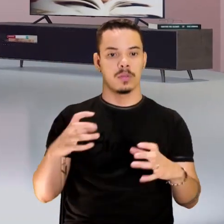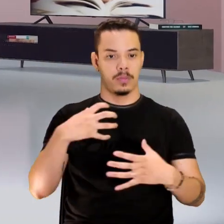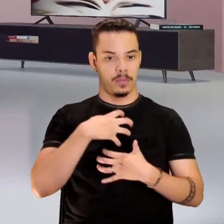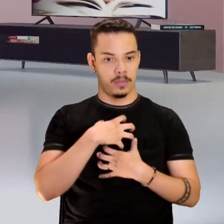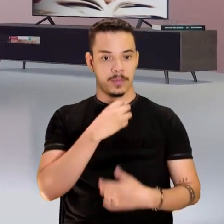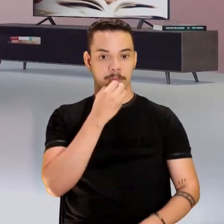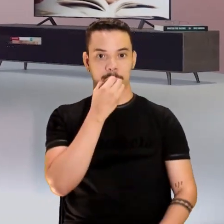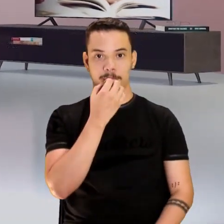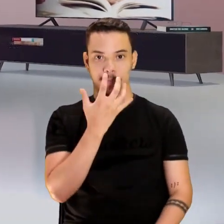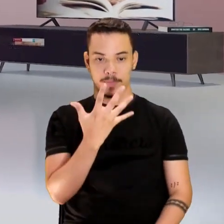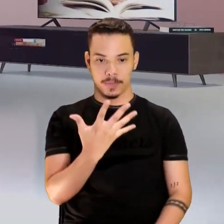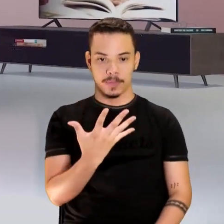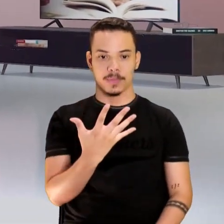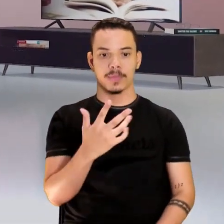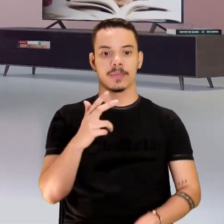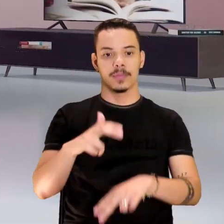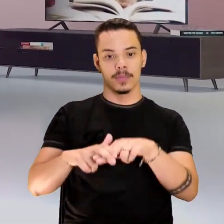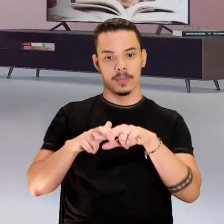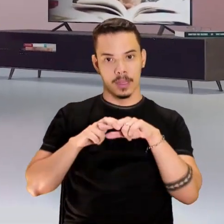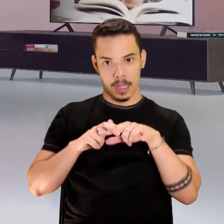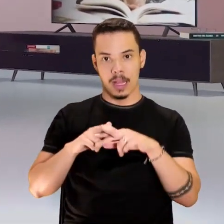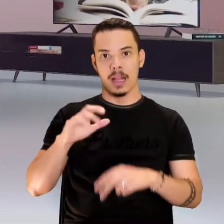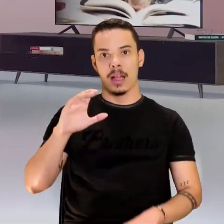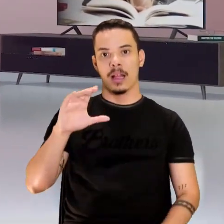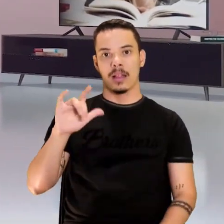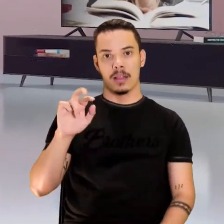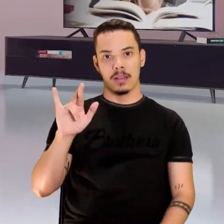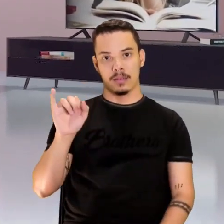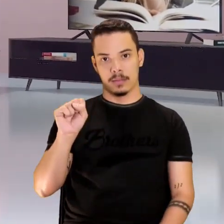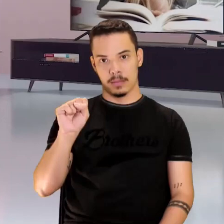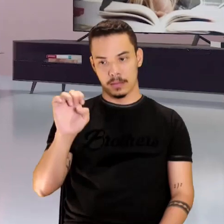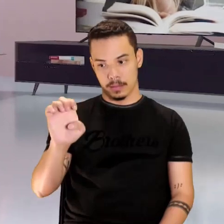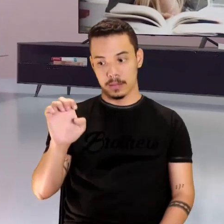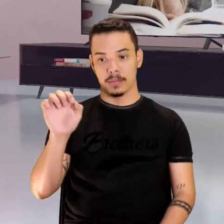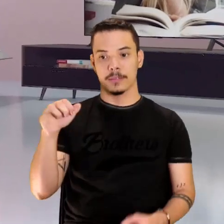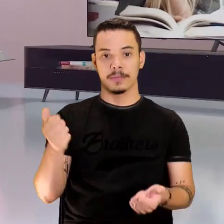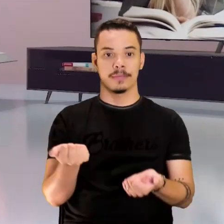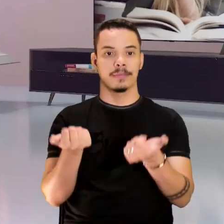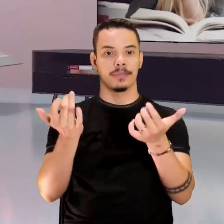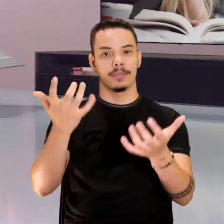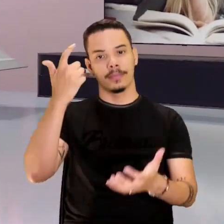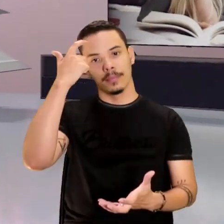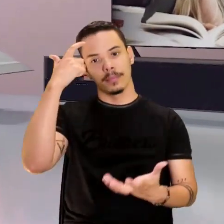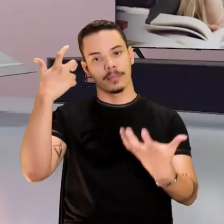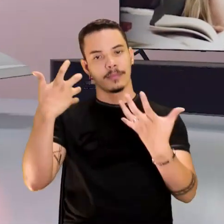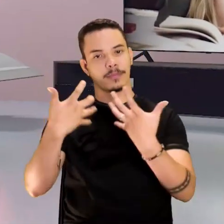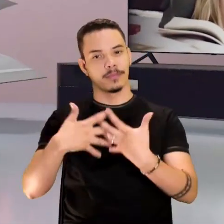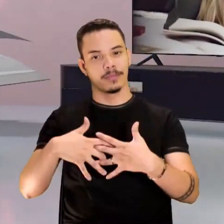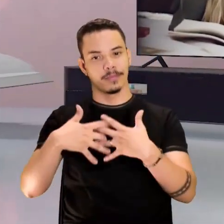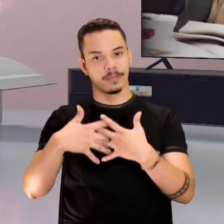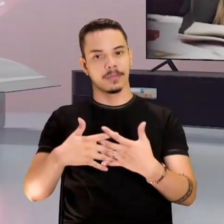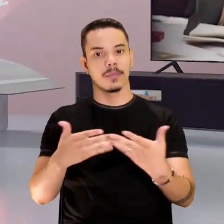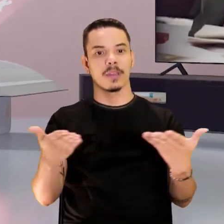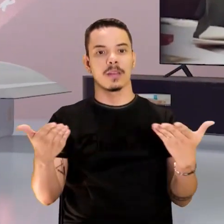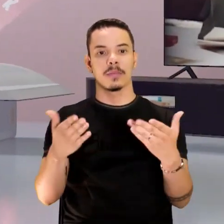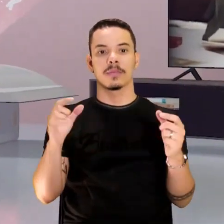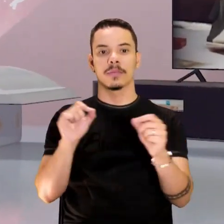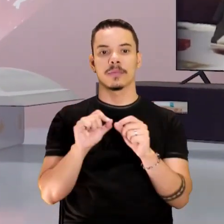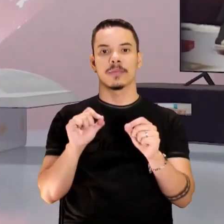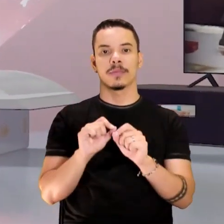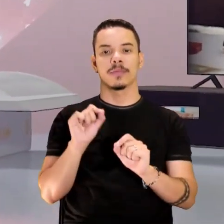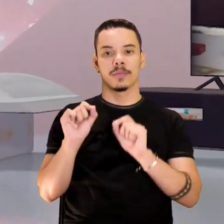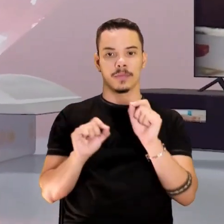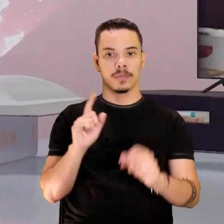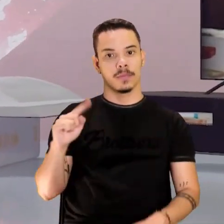demais, né? Clarice trazendo ali uma poesia para essa reflexão. Vamos aí dizer